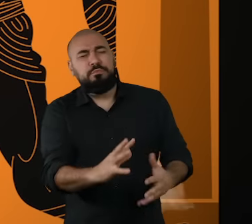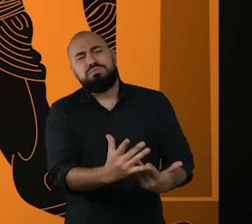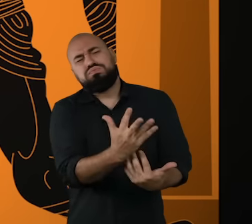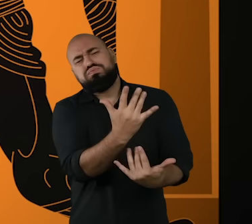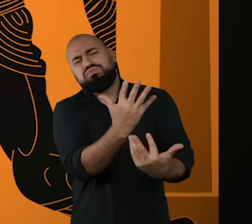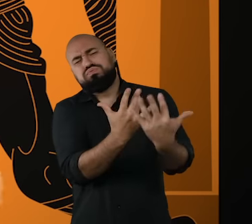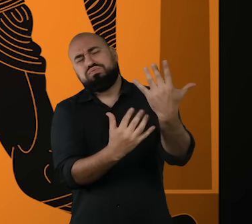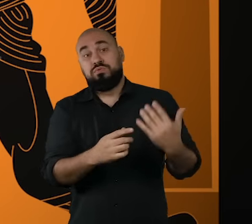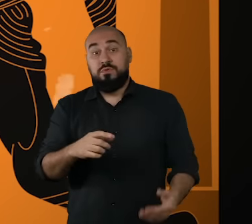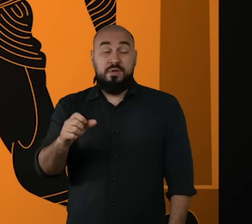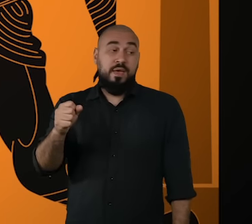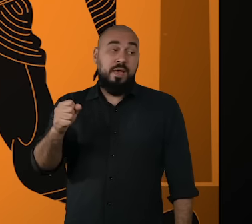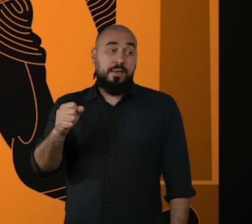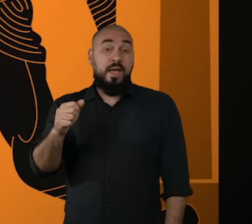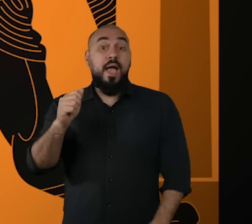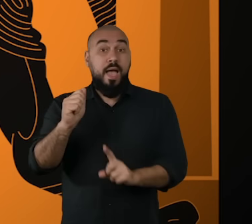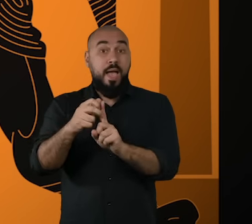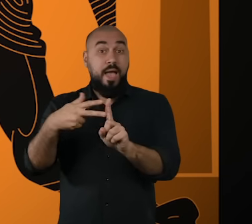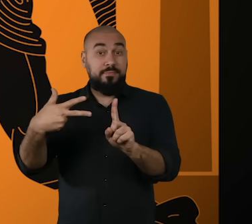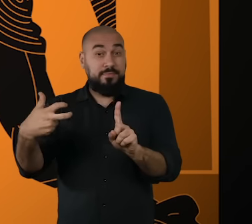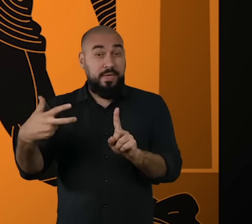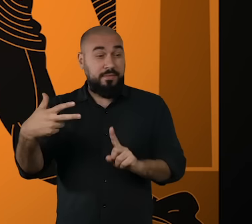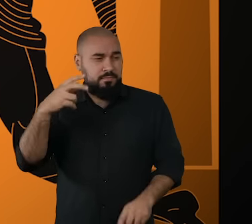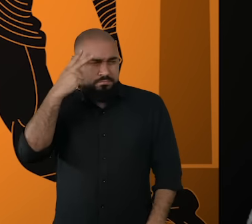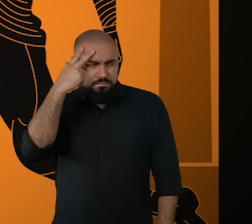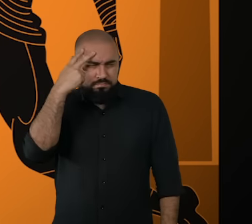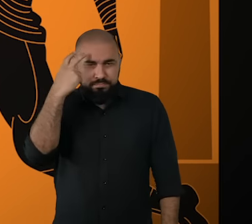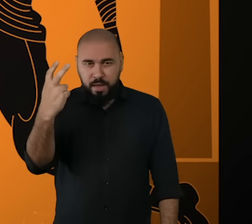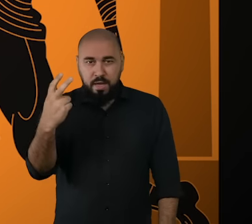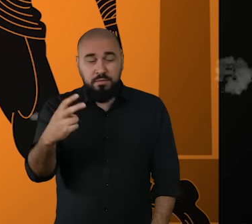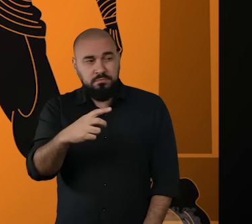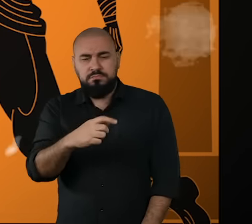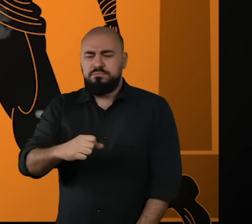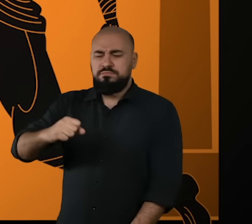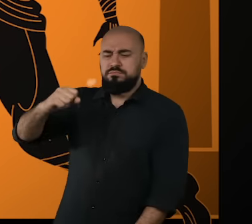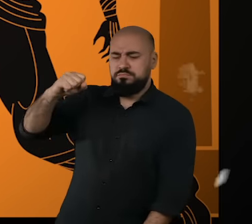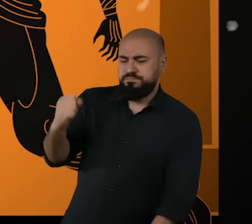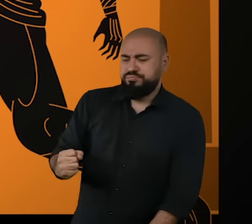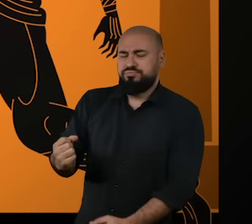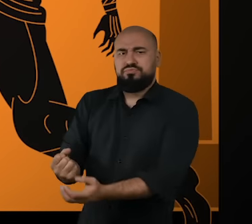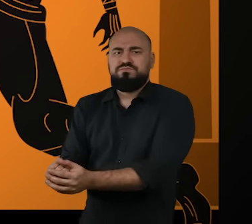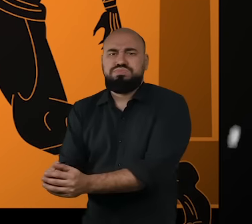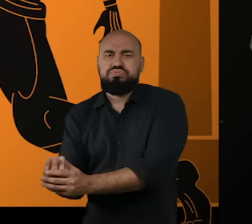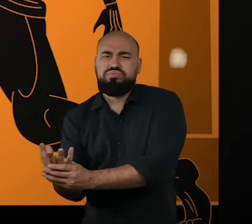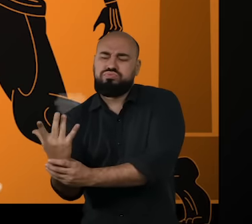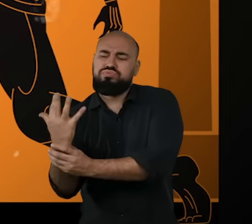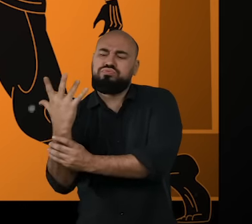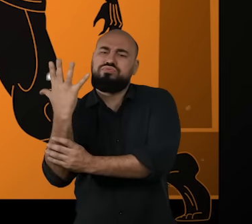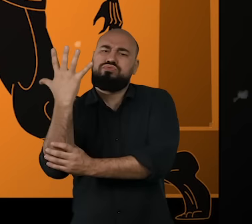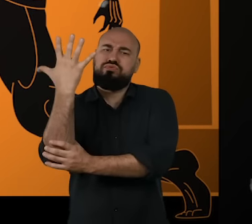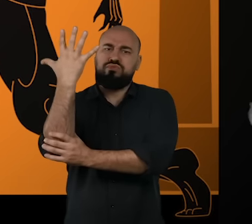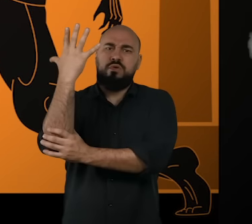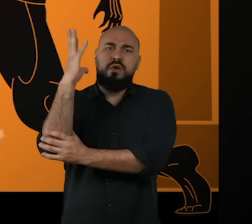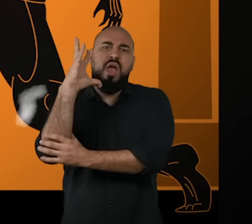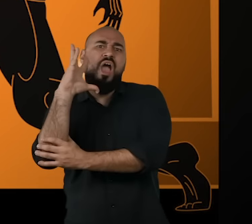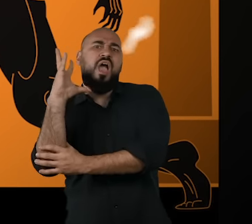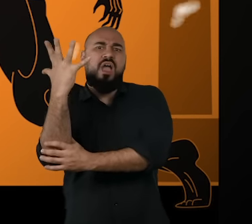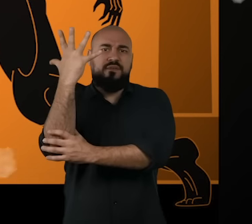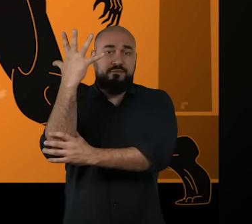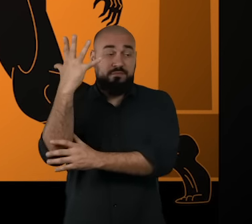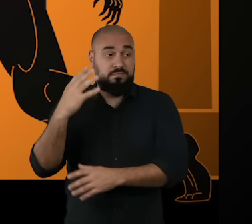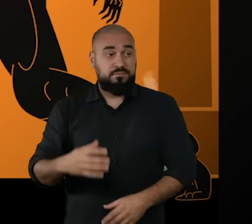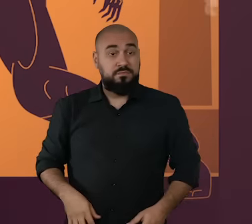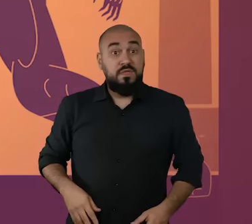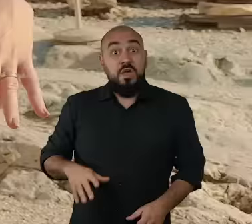A população observou esses dois presentes e falou, essa fonte de água salgada, que não é nada potável, não vai me